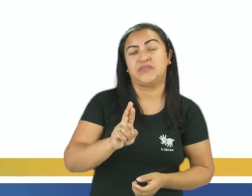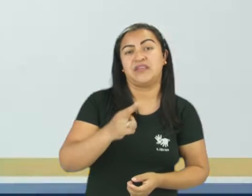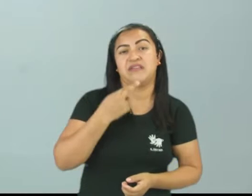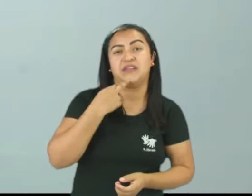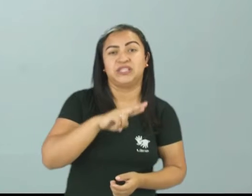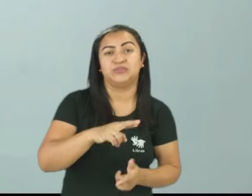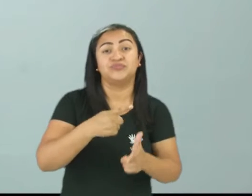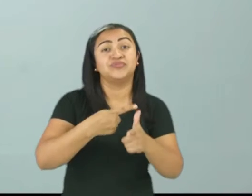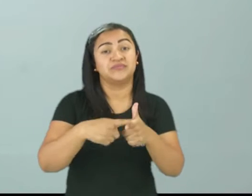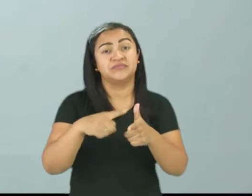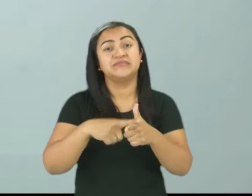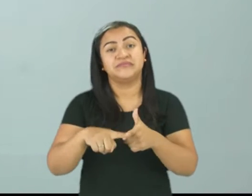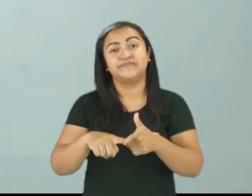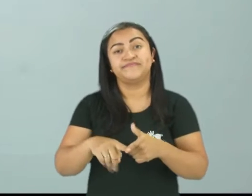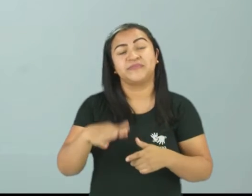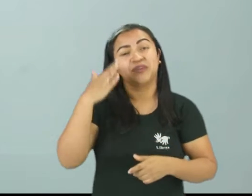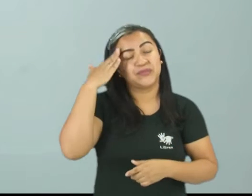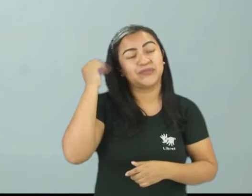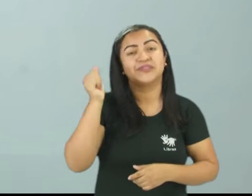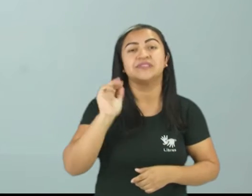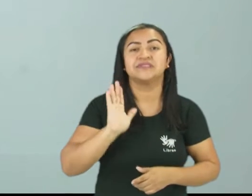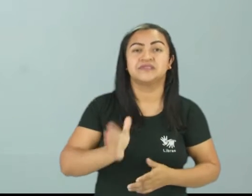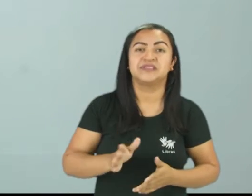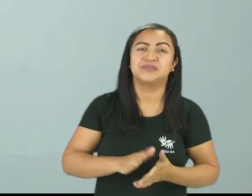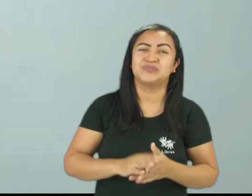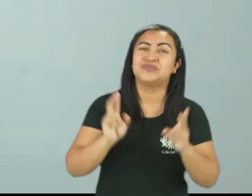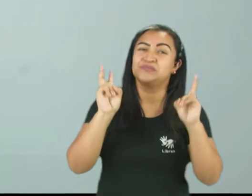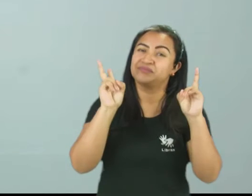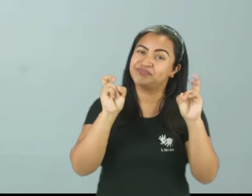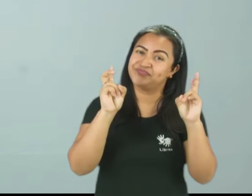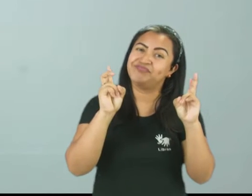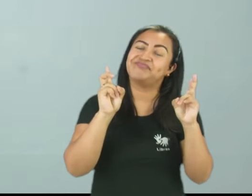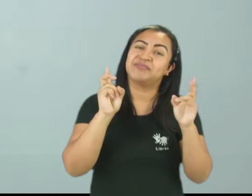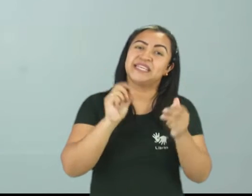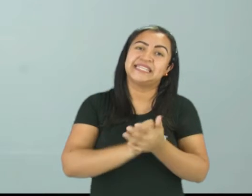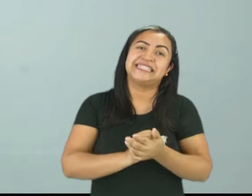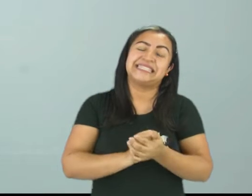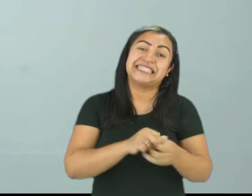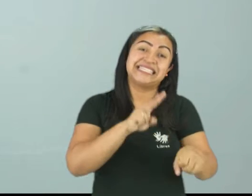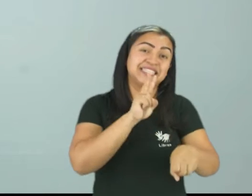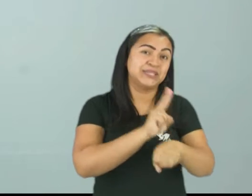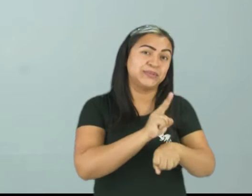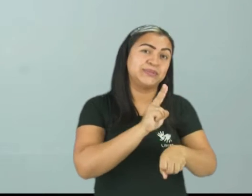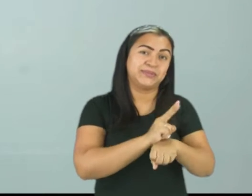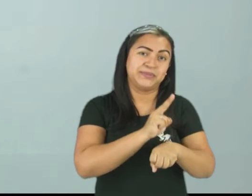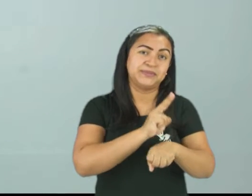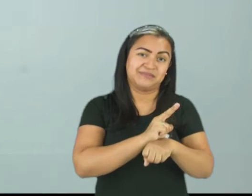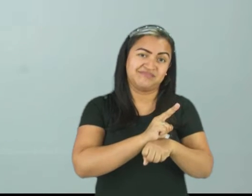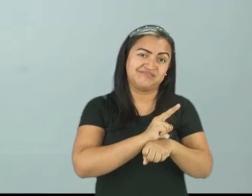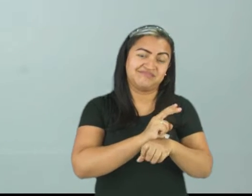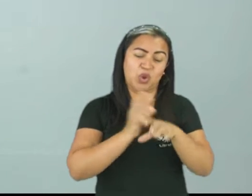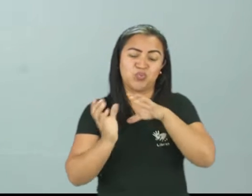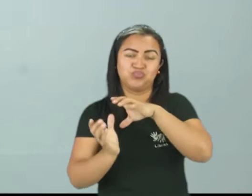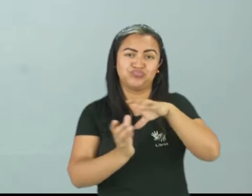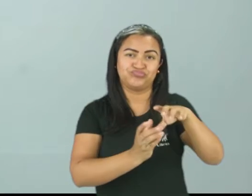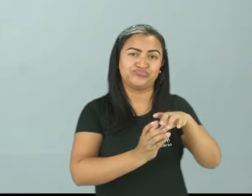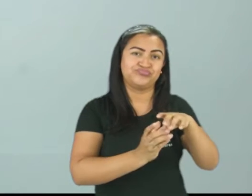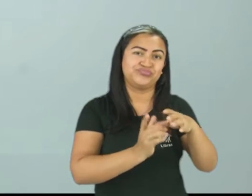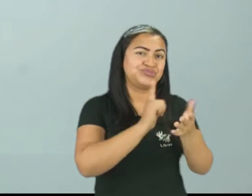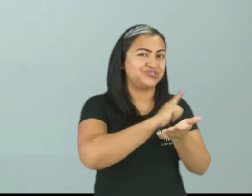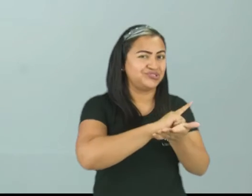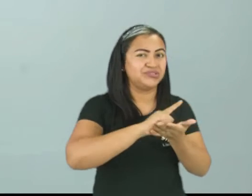então vocês sabem que essa questão, nesse assunto, o saneamento básico, ele é discutido em várias camadas. Pode ser